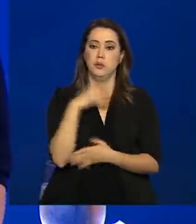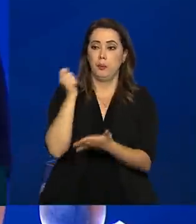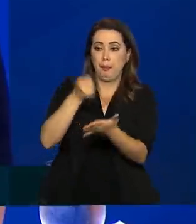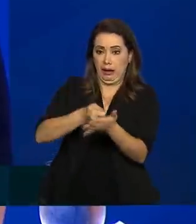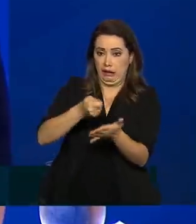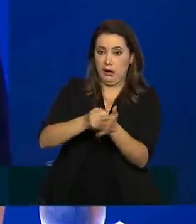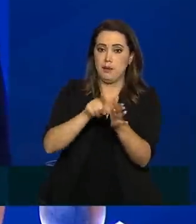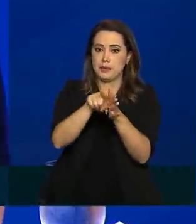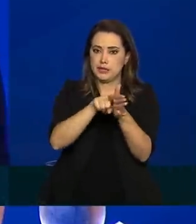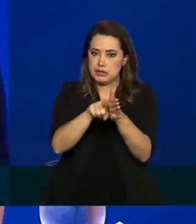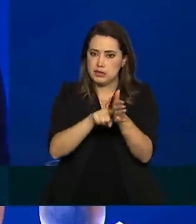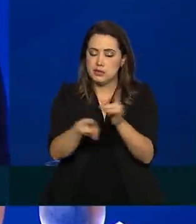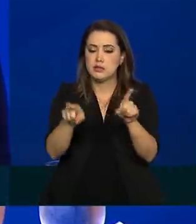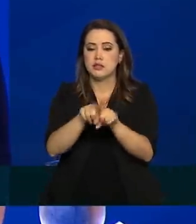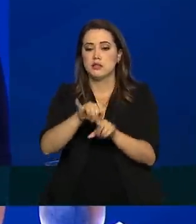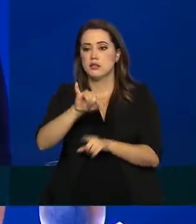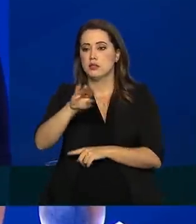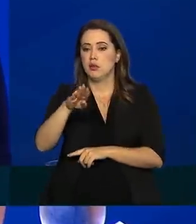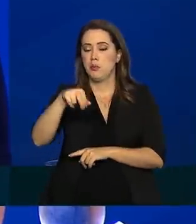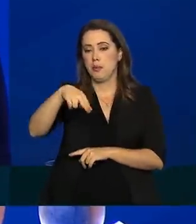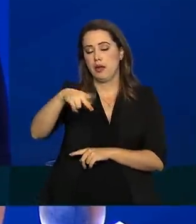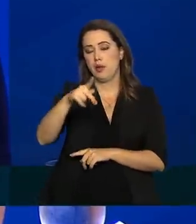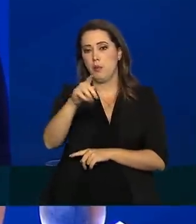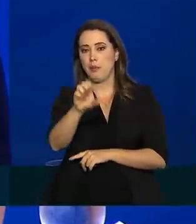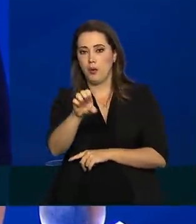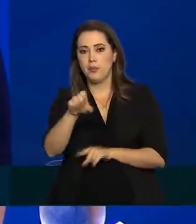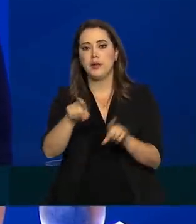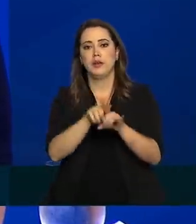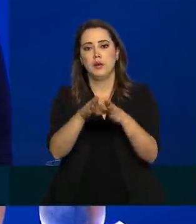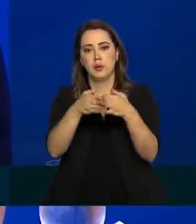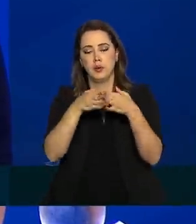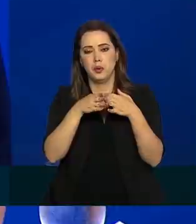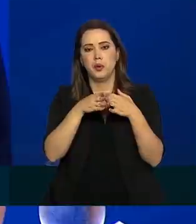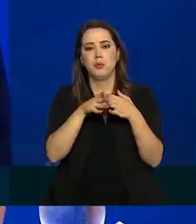a pesquisa quanto ao Ibope Inteligência por fazer a coleta de dados.